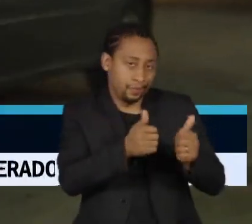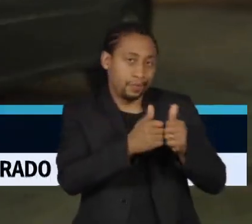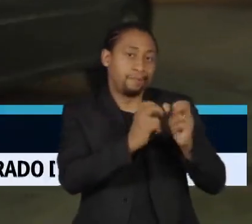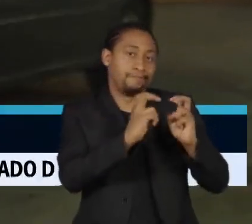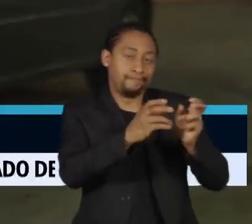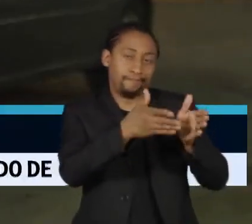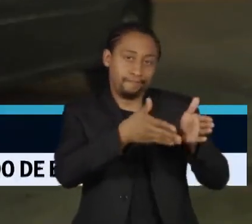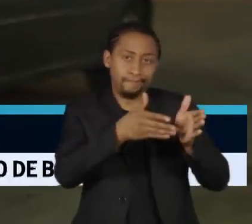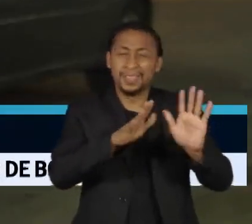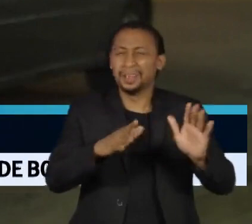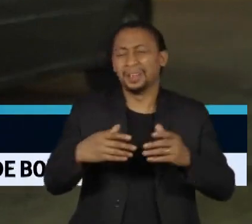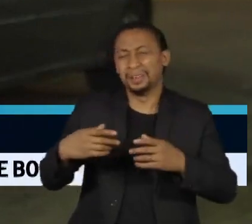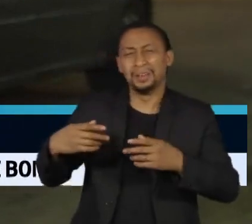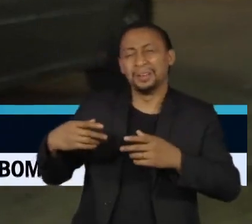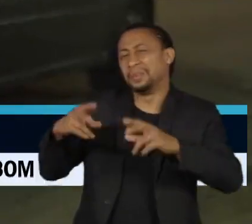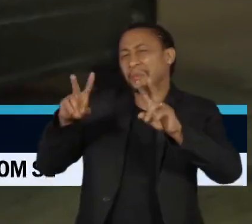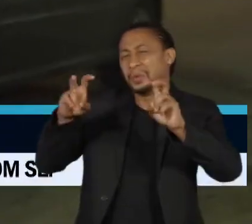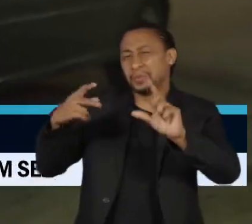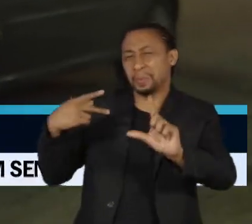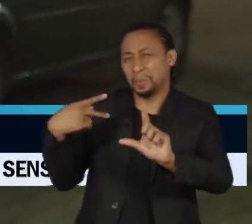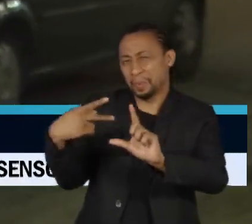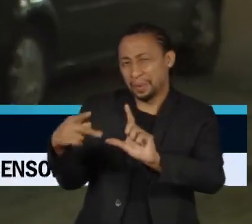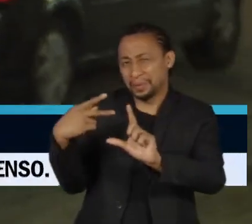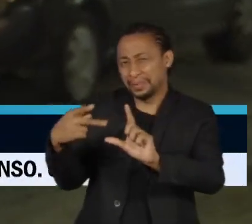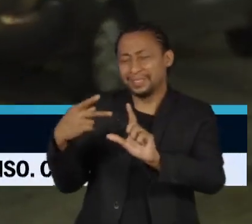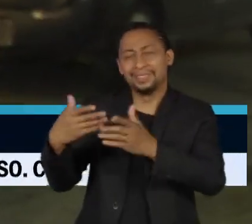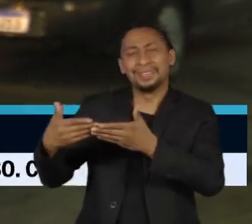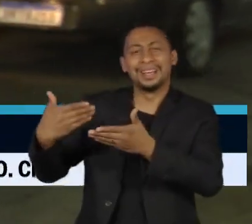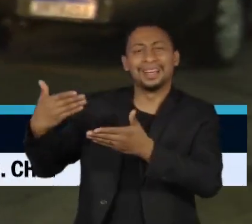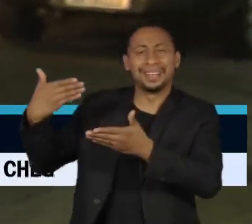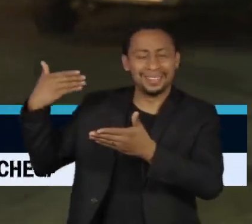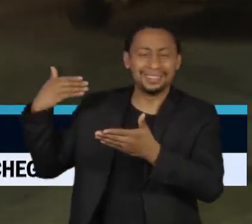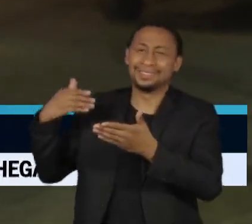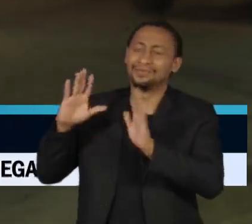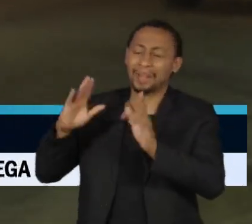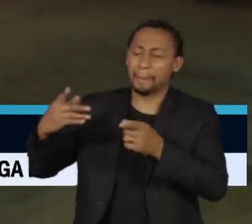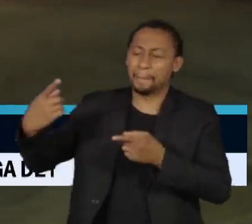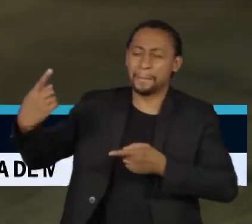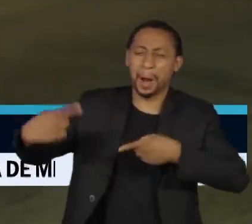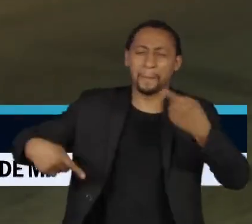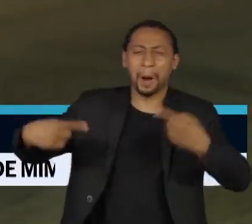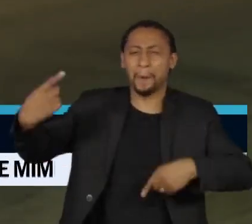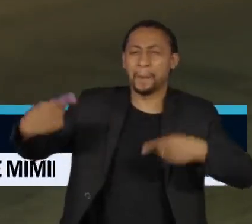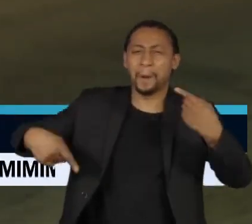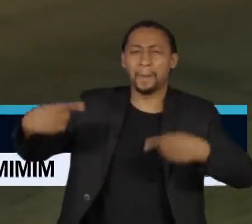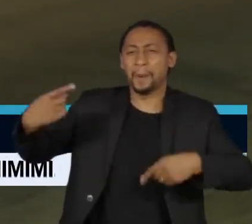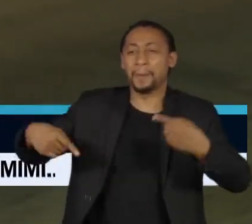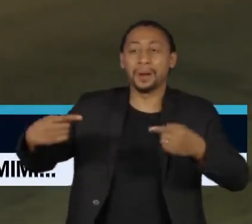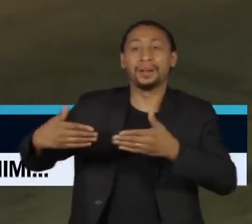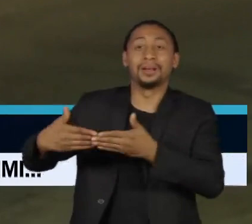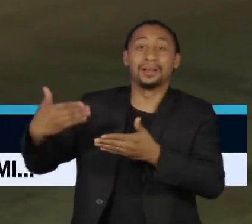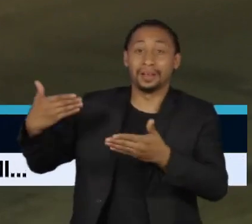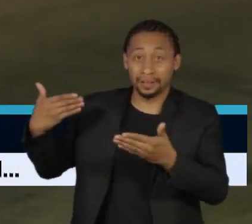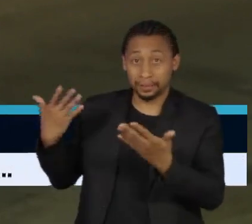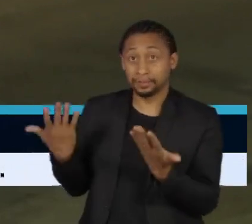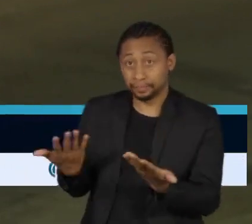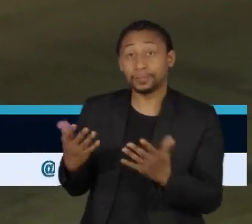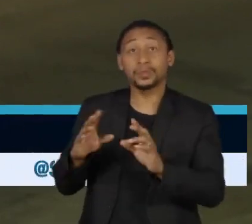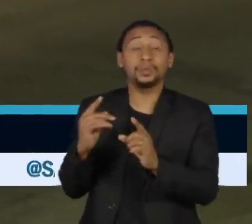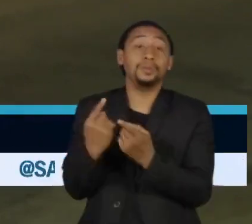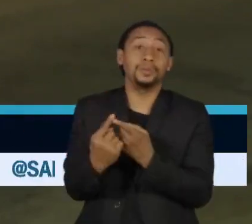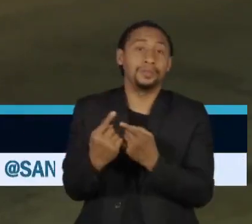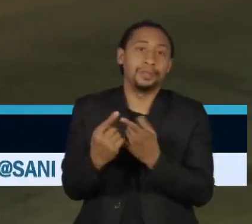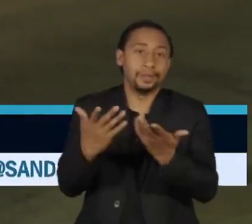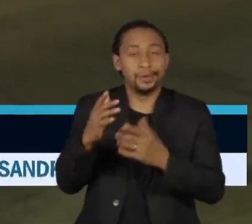Aqui na capital paulista, o tema vem sendo debatido ao menos desde o final dos anos 80, na gestão de Luísa Erundina. Na época, a